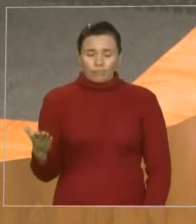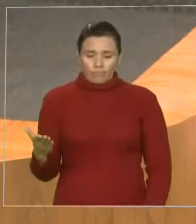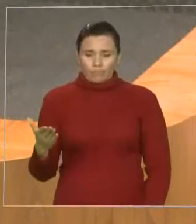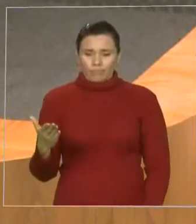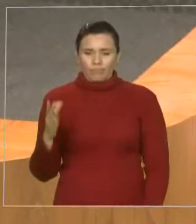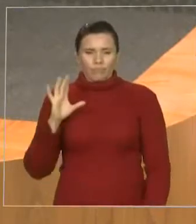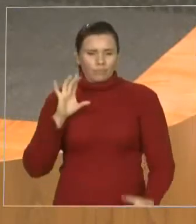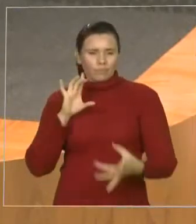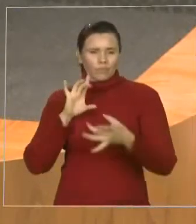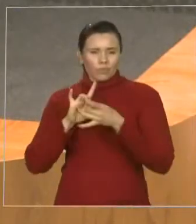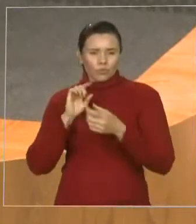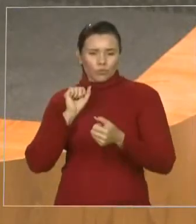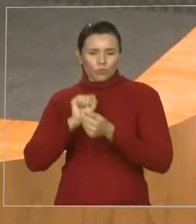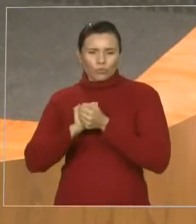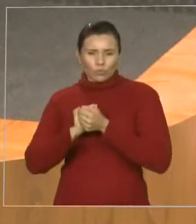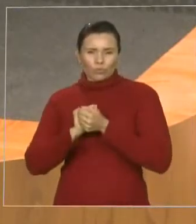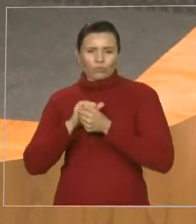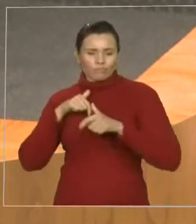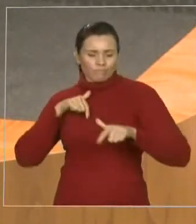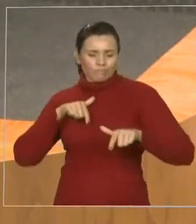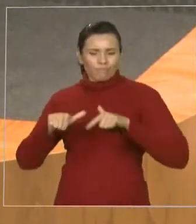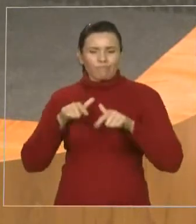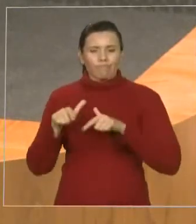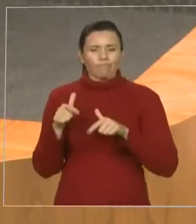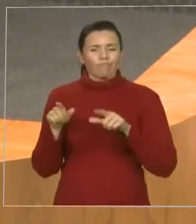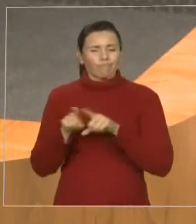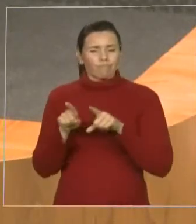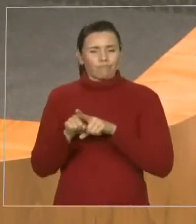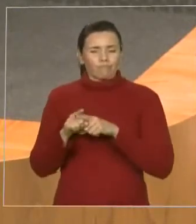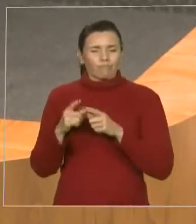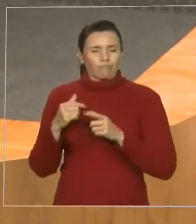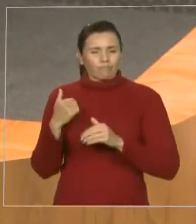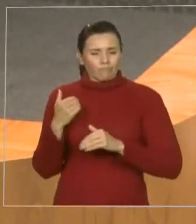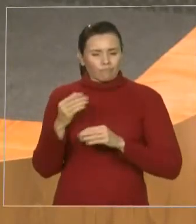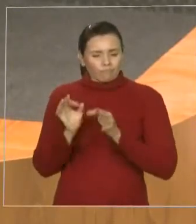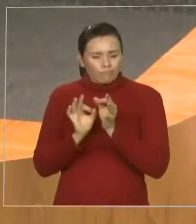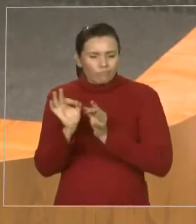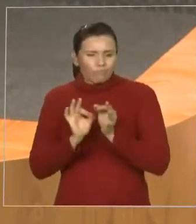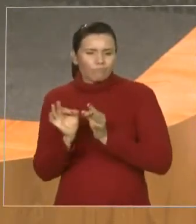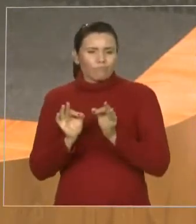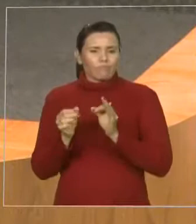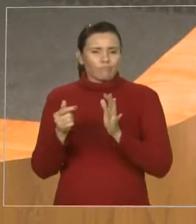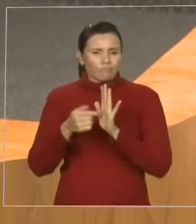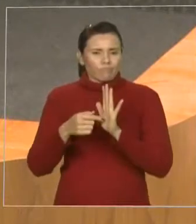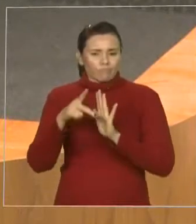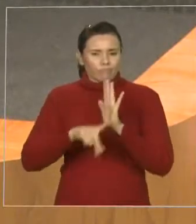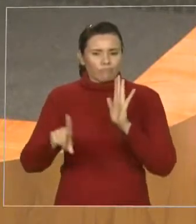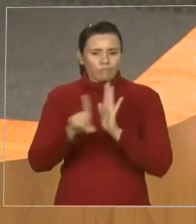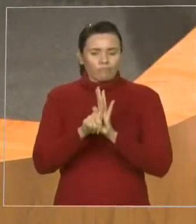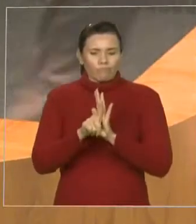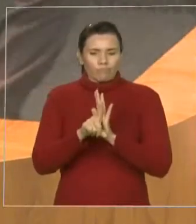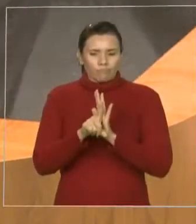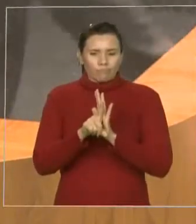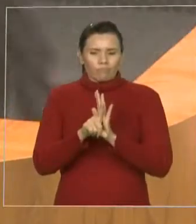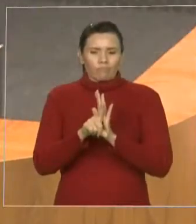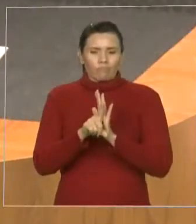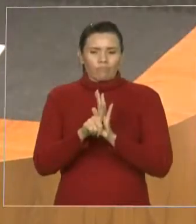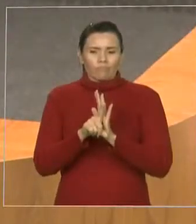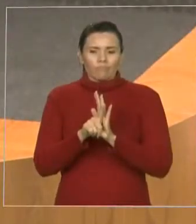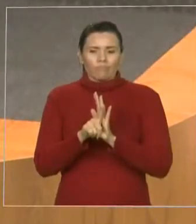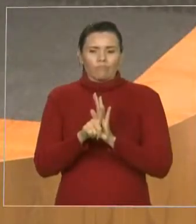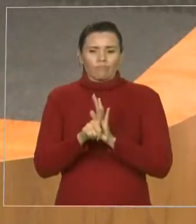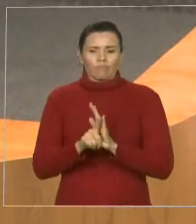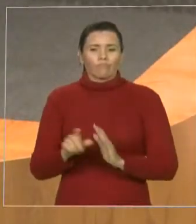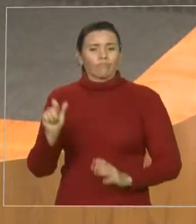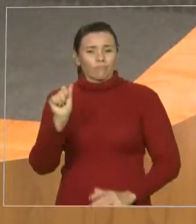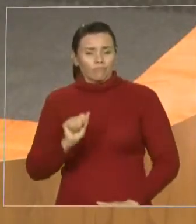conosco, ajudaram na construção desse projeto. A Sétima, que a Associação dos Conselheiros e as Conselheiras Tutelares do Estado do